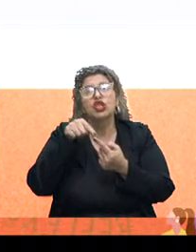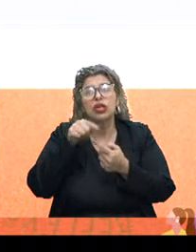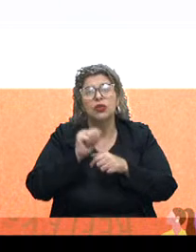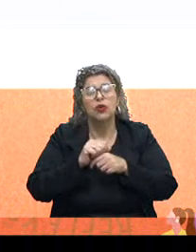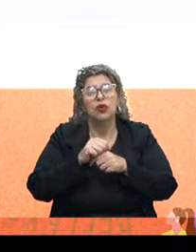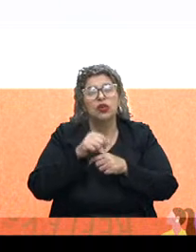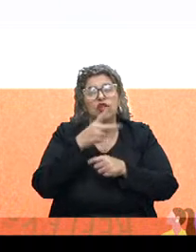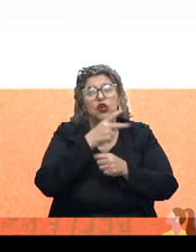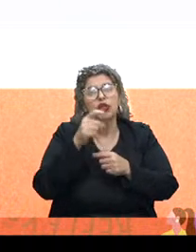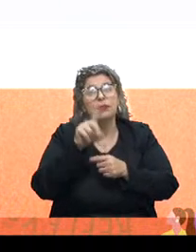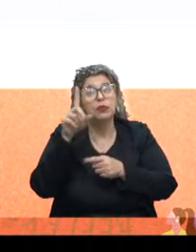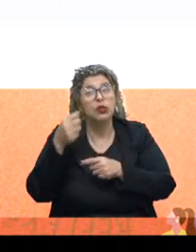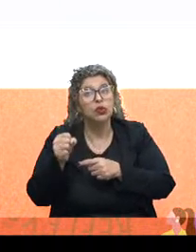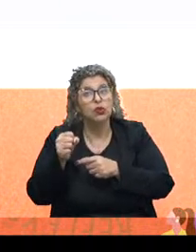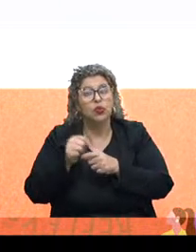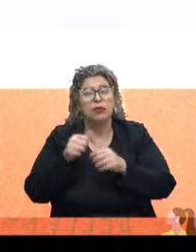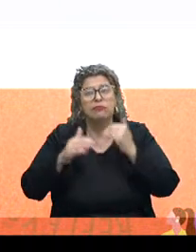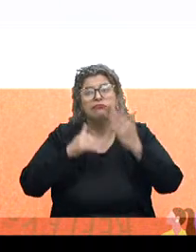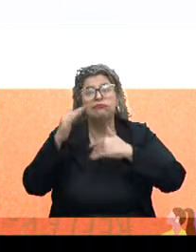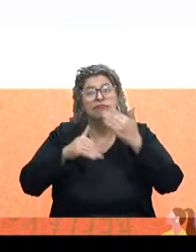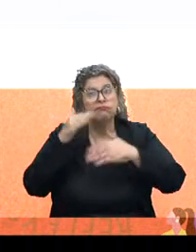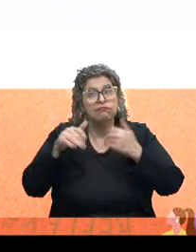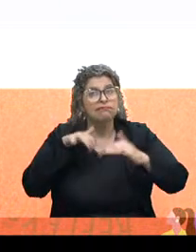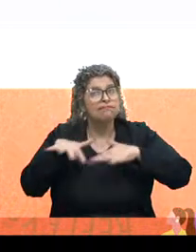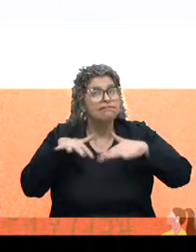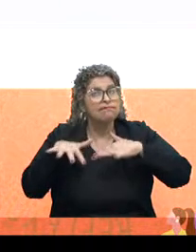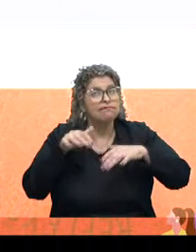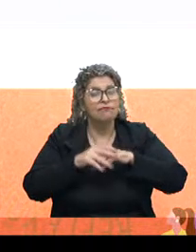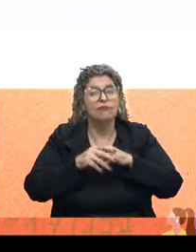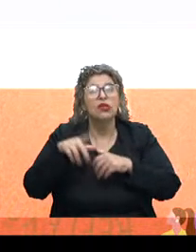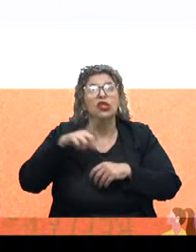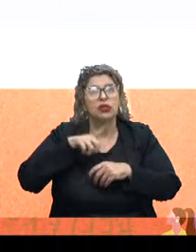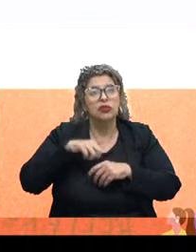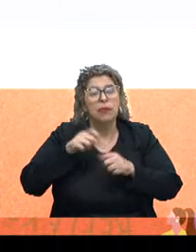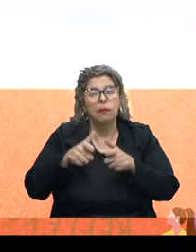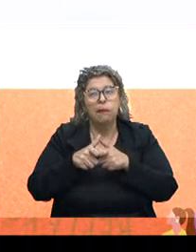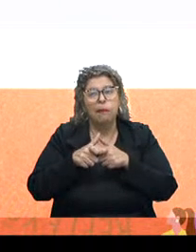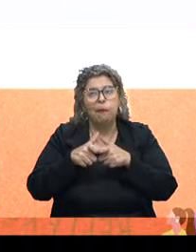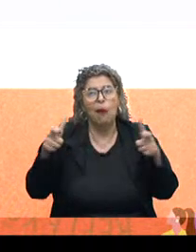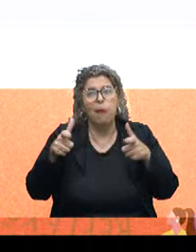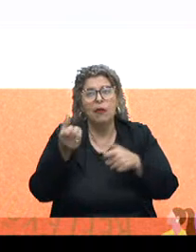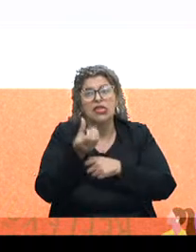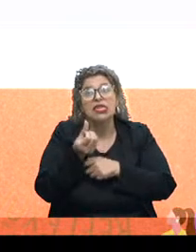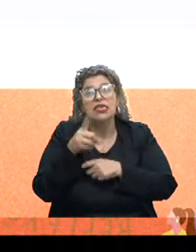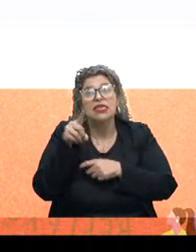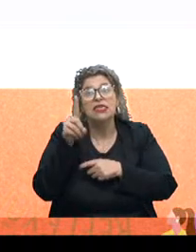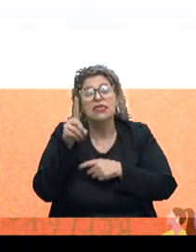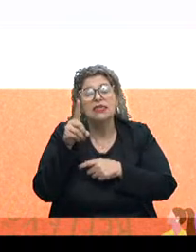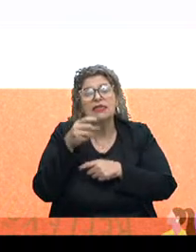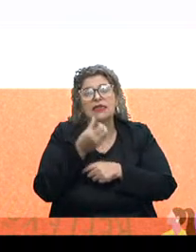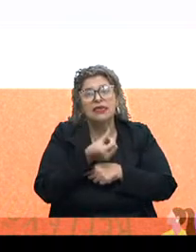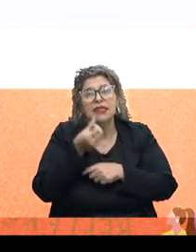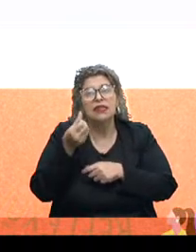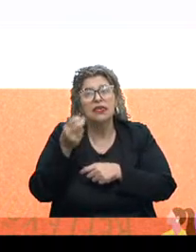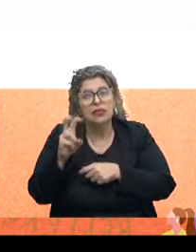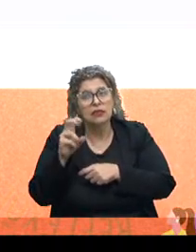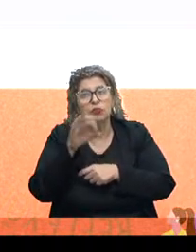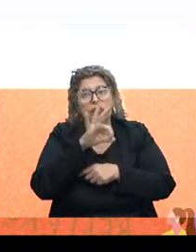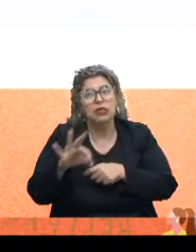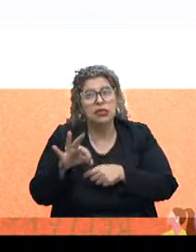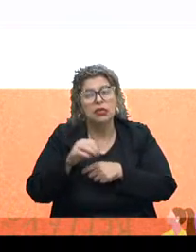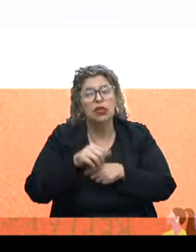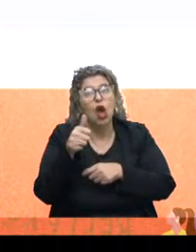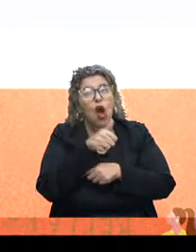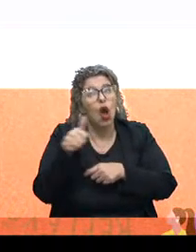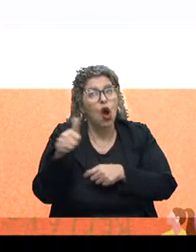2018, para a gente enxergar a evolução desse movimento. E nós tivemos um crescimento de 65% de engajamento. Nós tínhamos